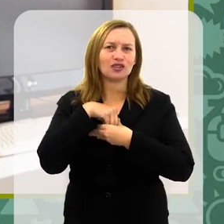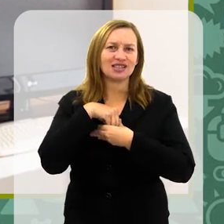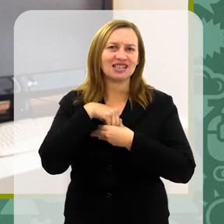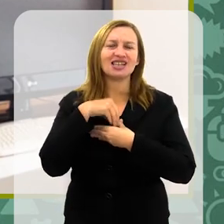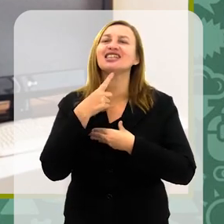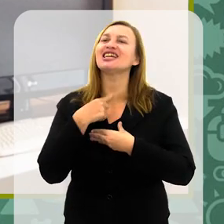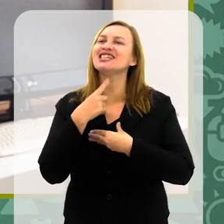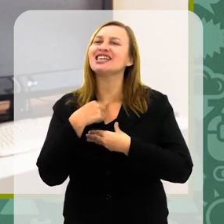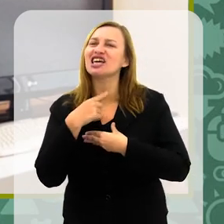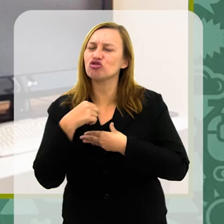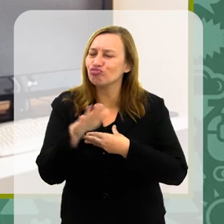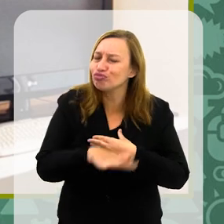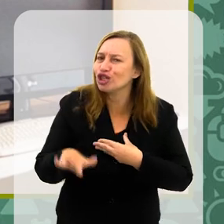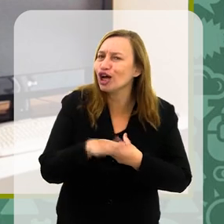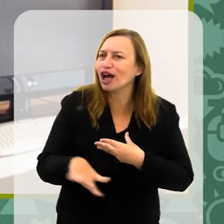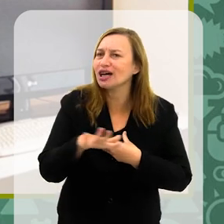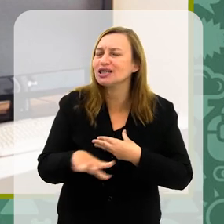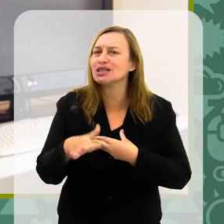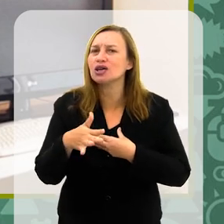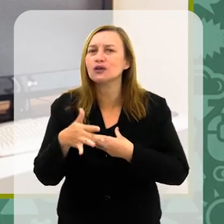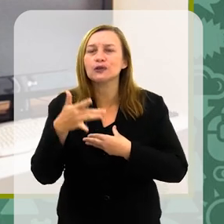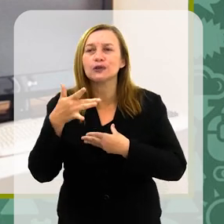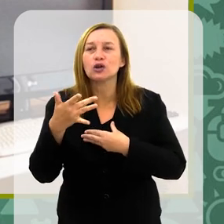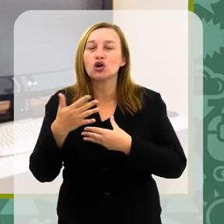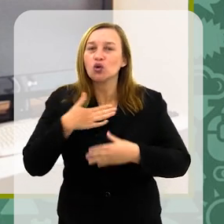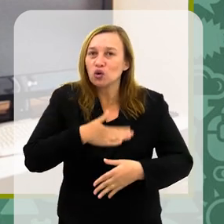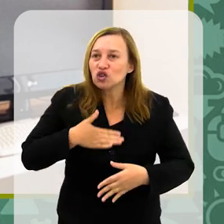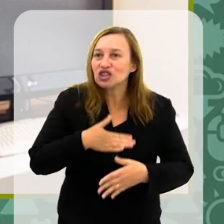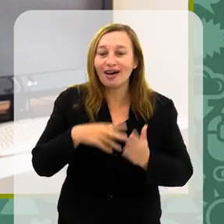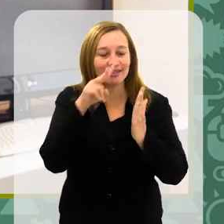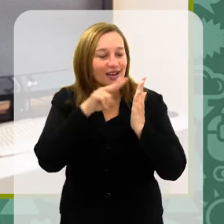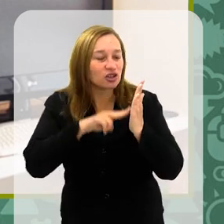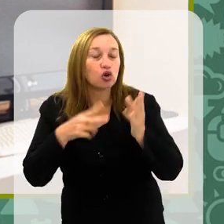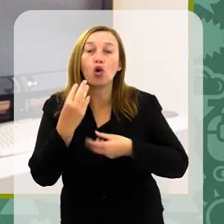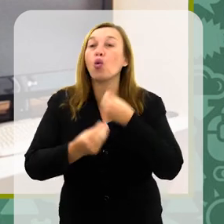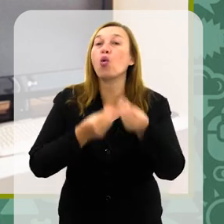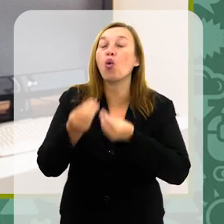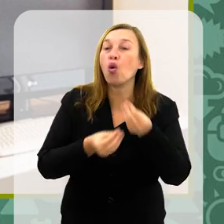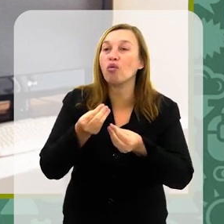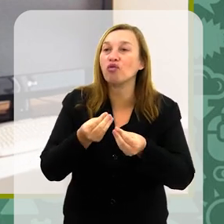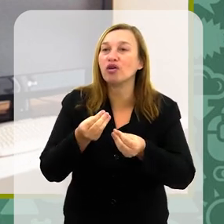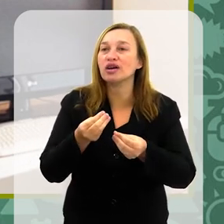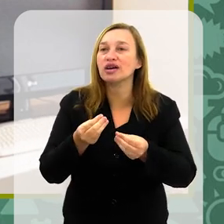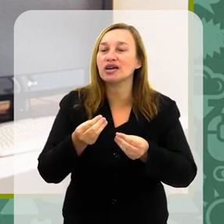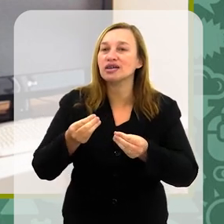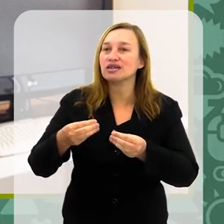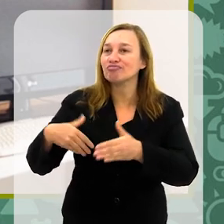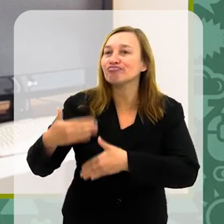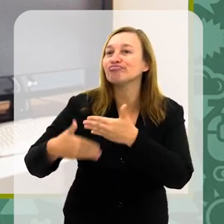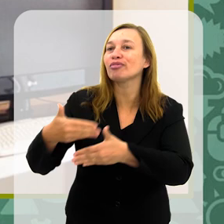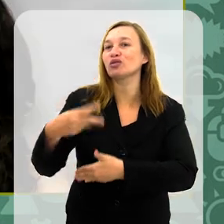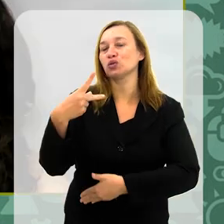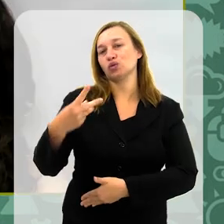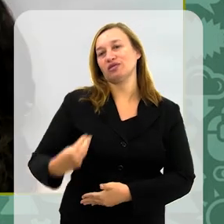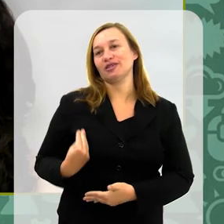nova, desde criança? O gosto da leitura sempre esteve presente? Como é que foi essa sua trajetória?